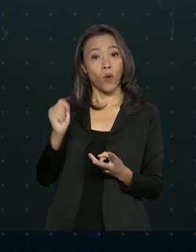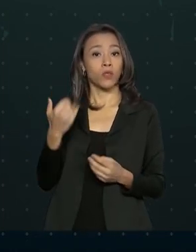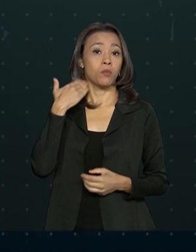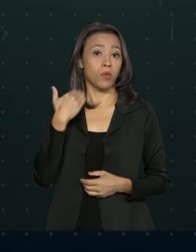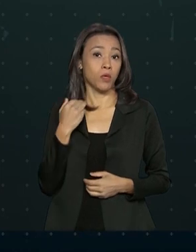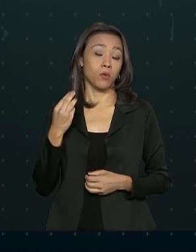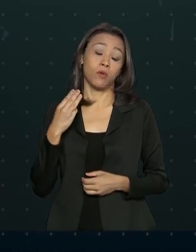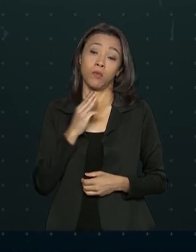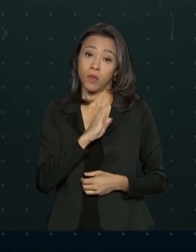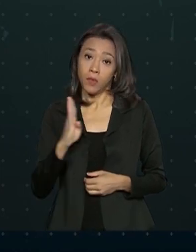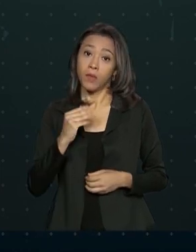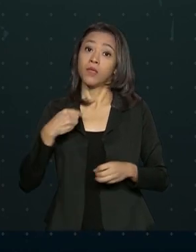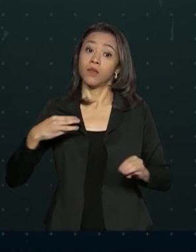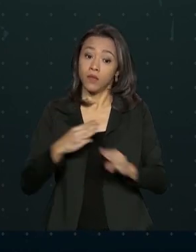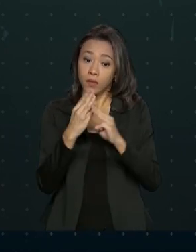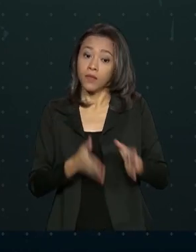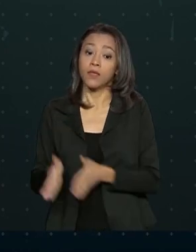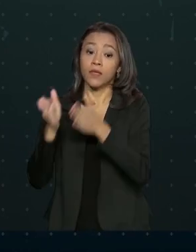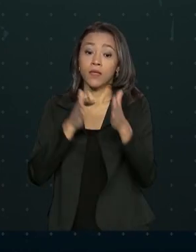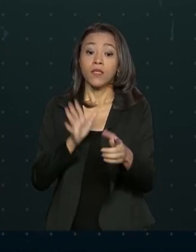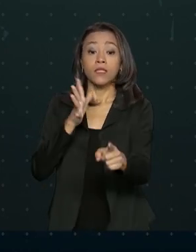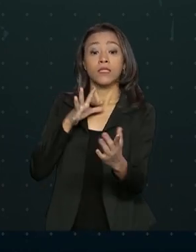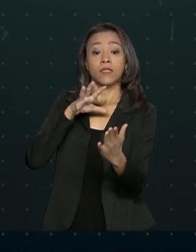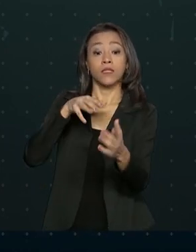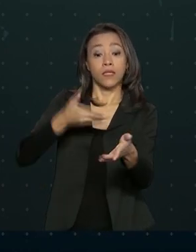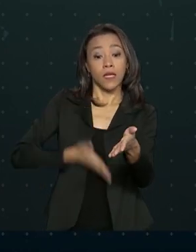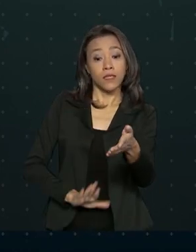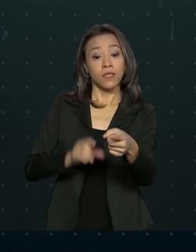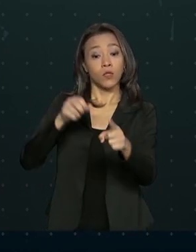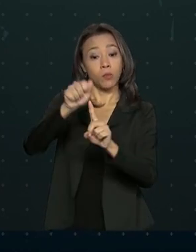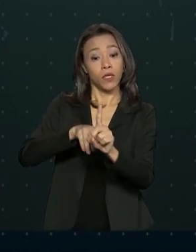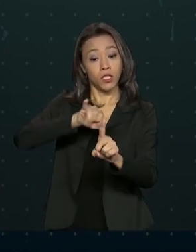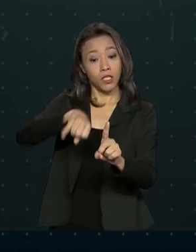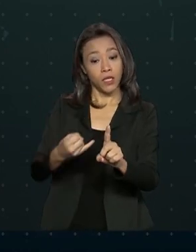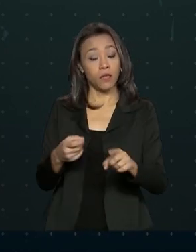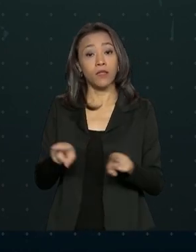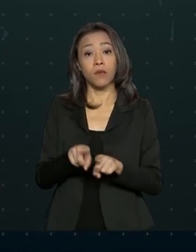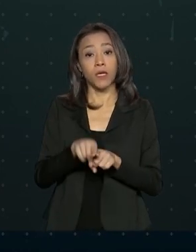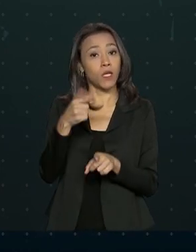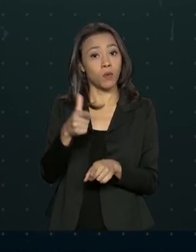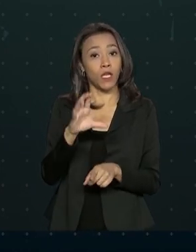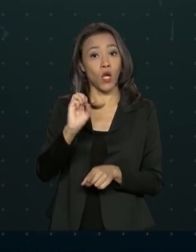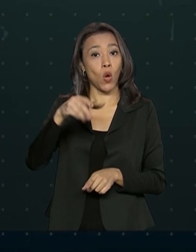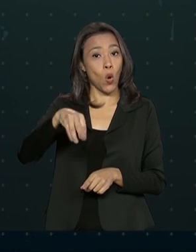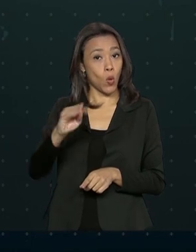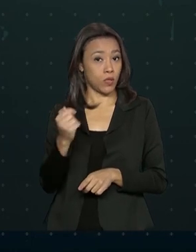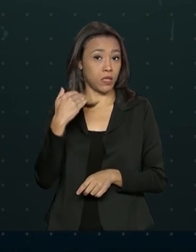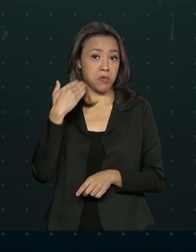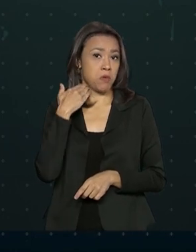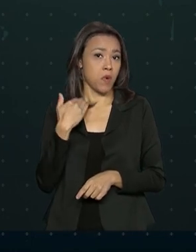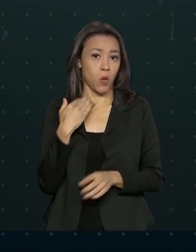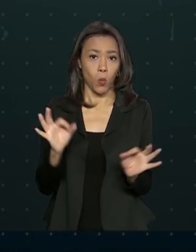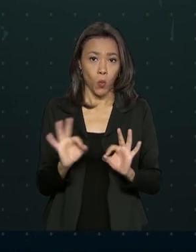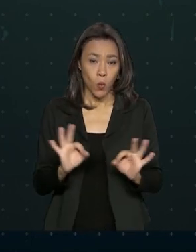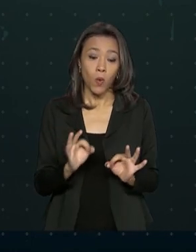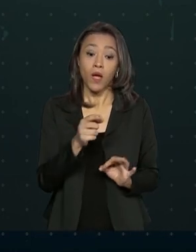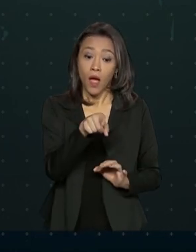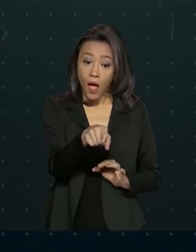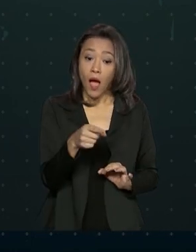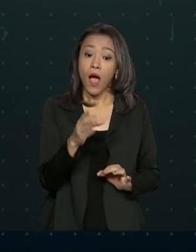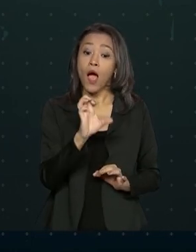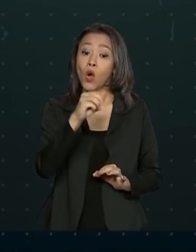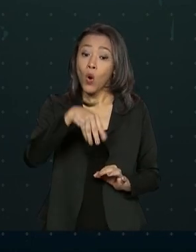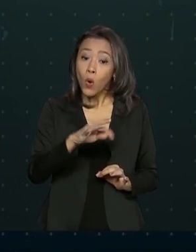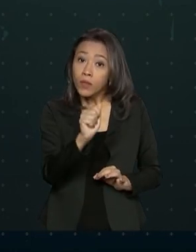no Cadastro Único nascidos em janeiro e que não têm conta bancária. Neste caso, o depósito foi feito em conta digital